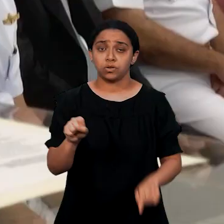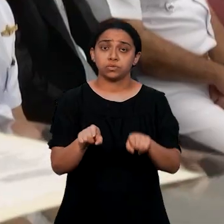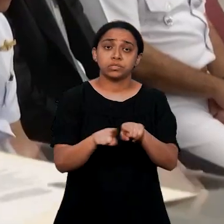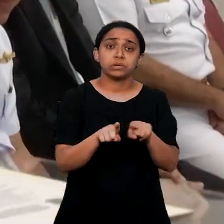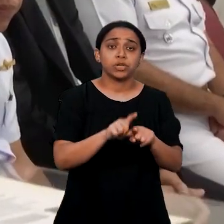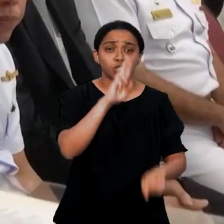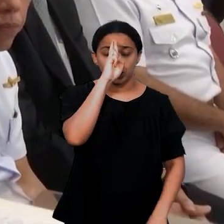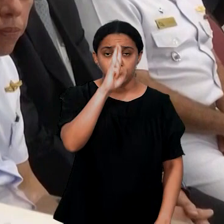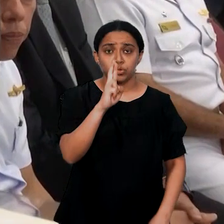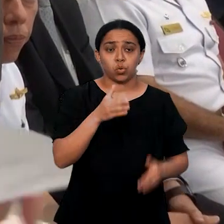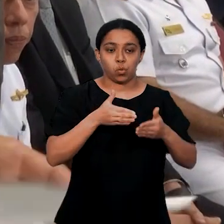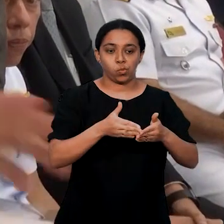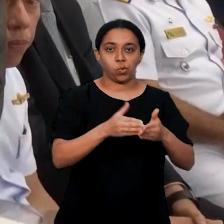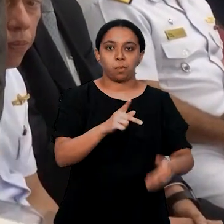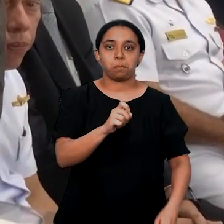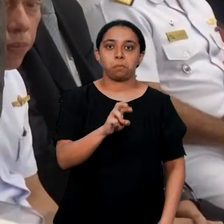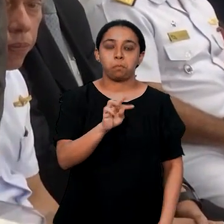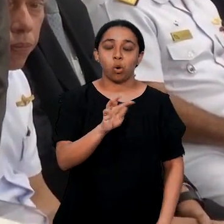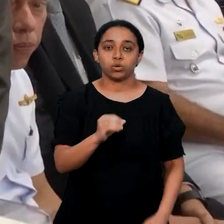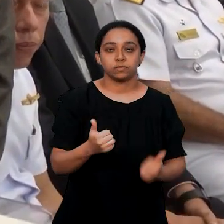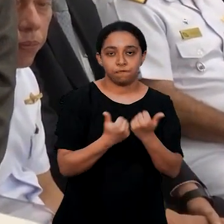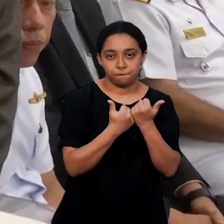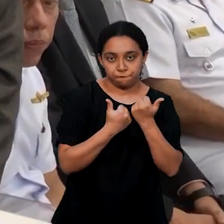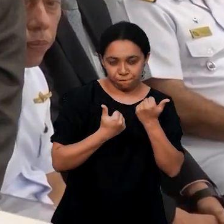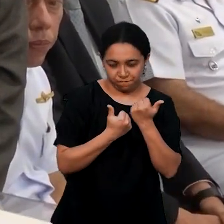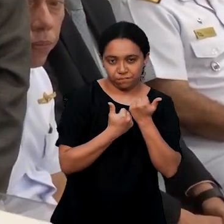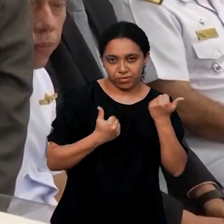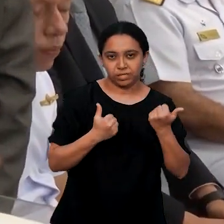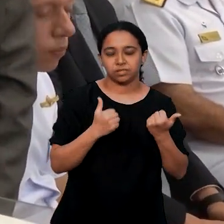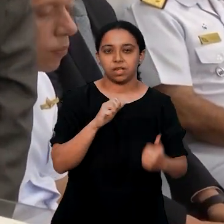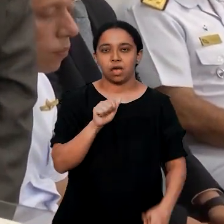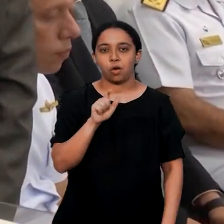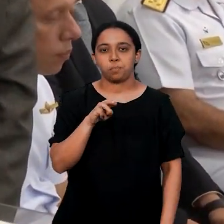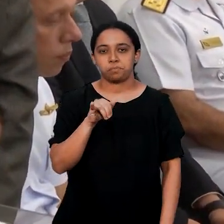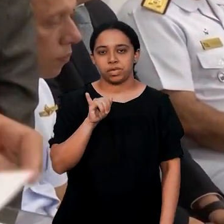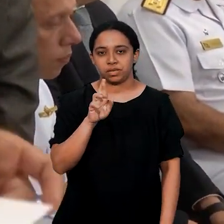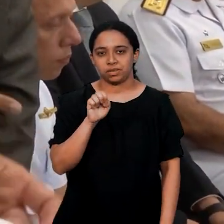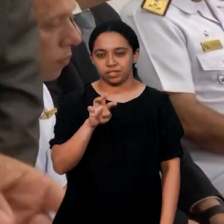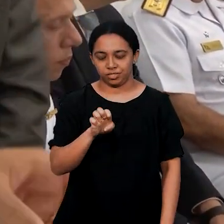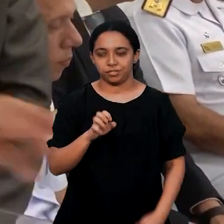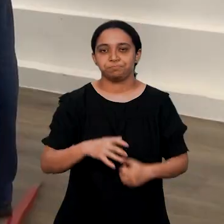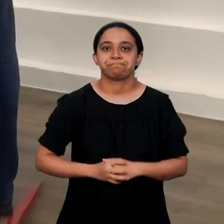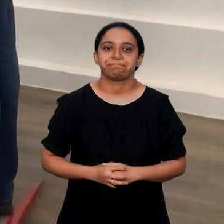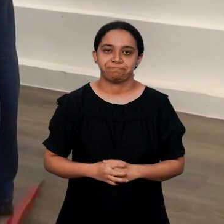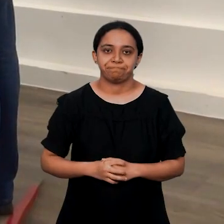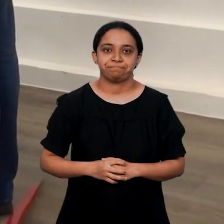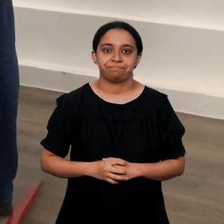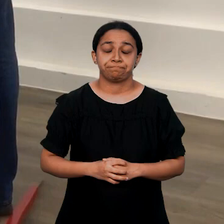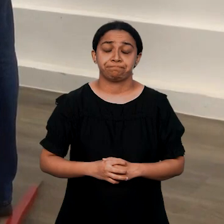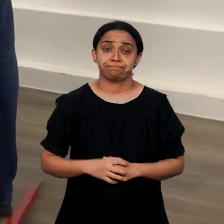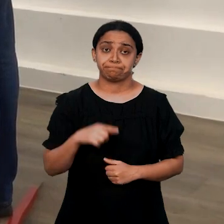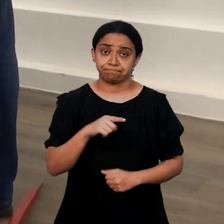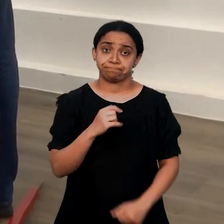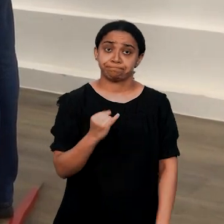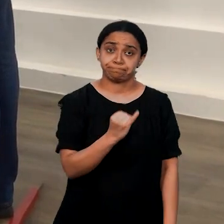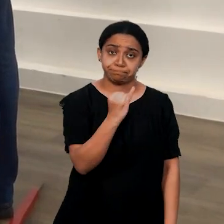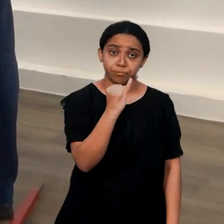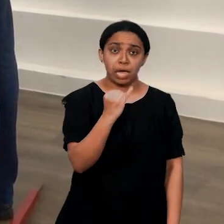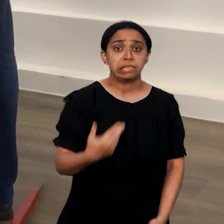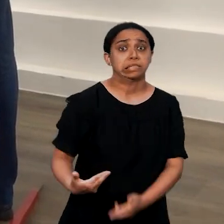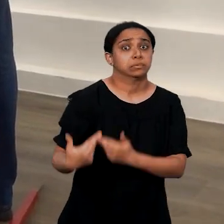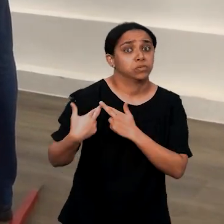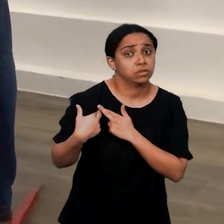e pelo diretor de Portos e Costas da Marinha, vice-almirante Sérgio Renato Salgueirinho. É importantíssimo,